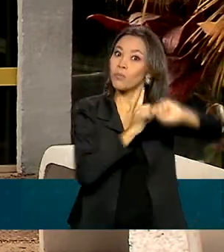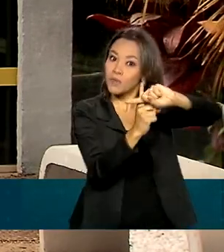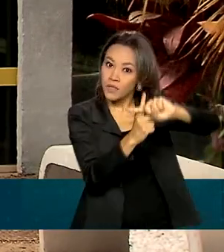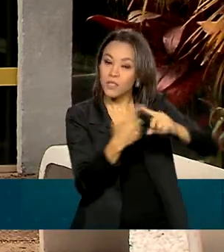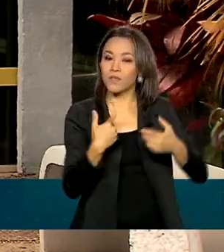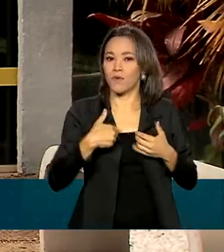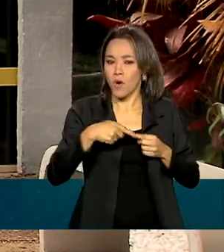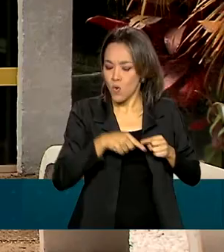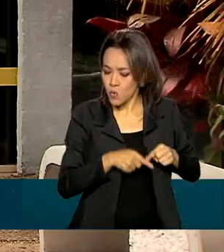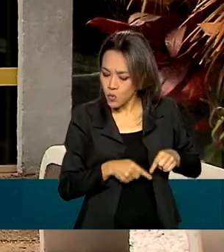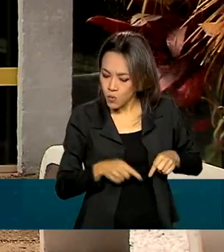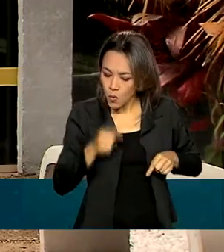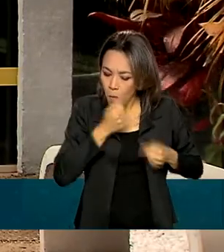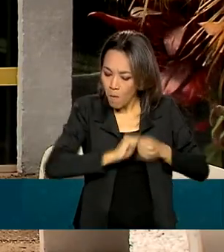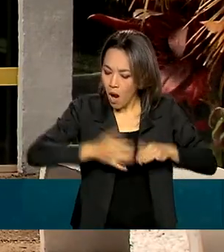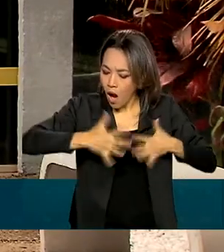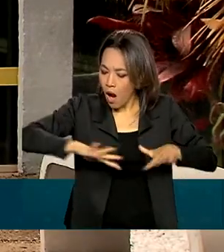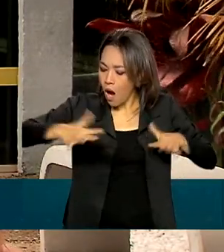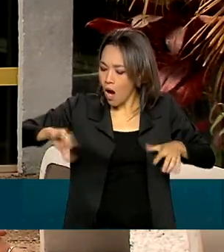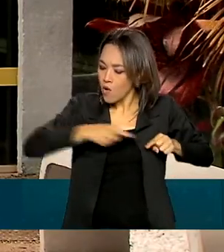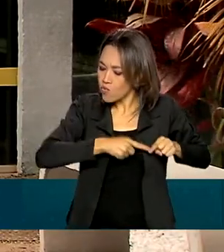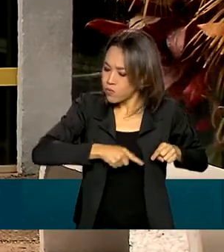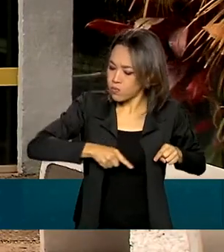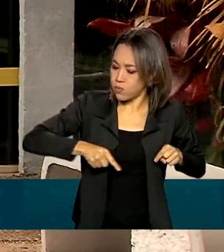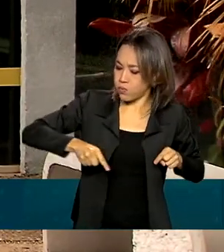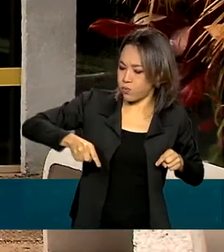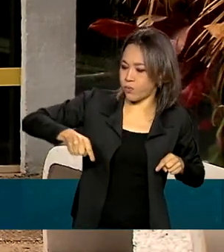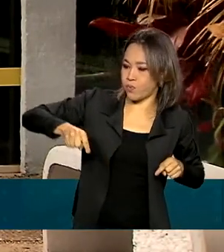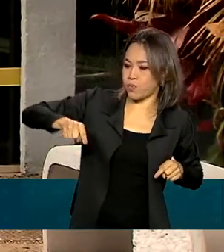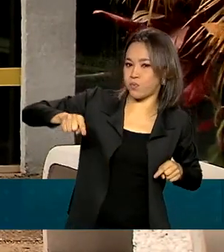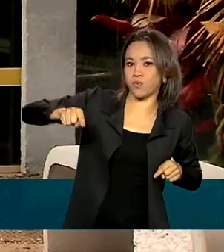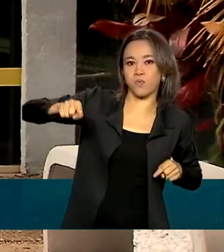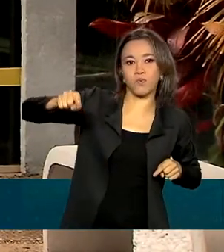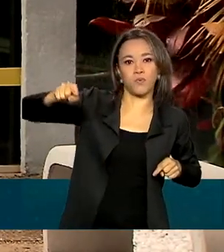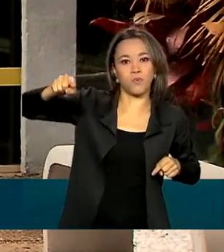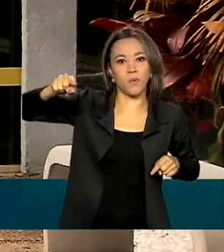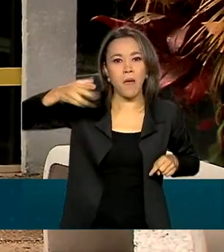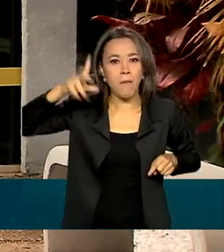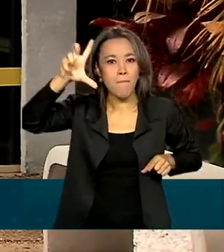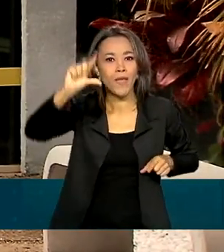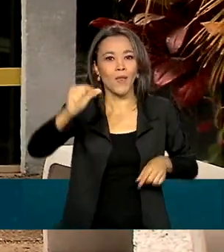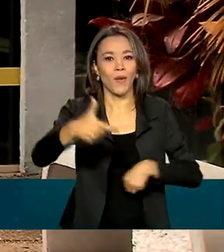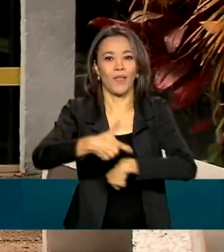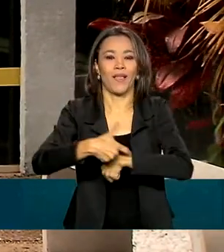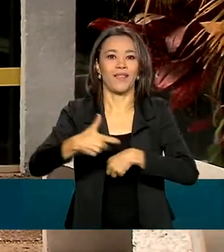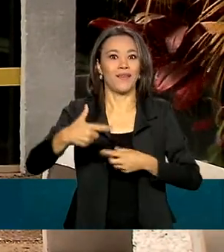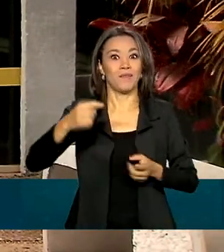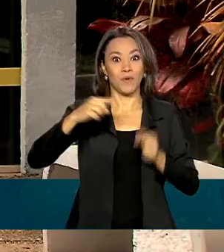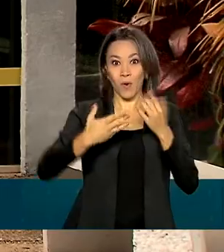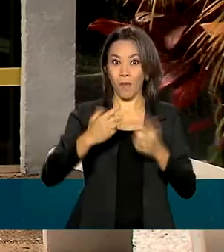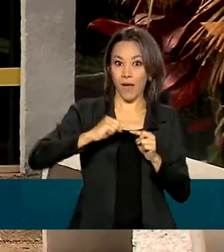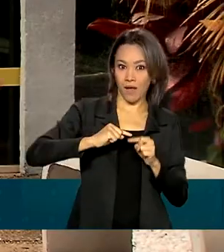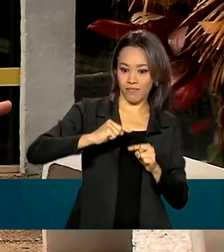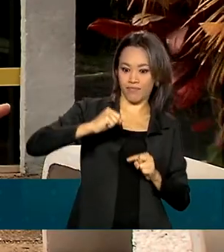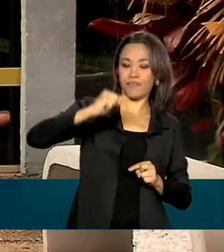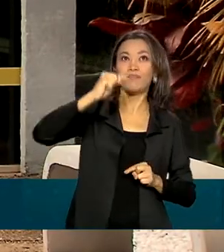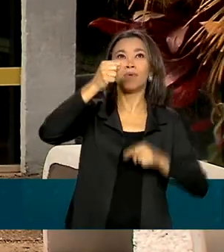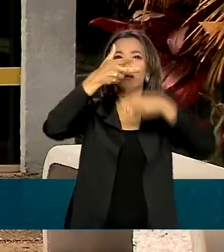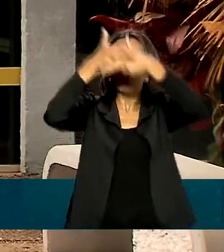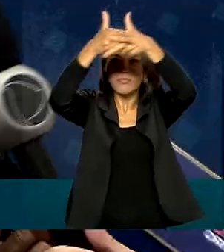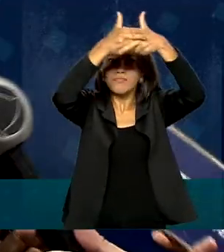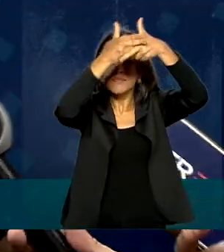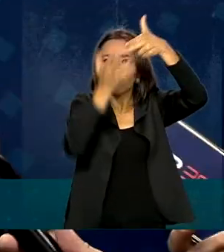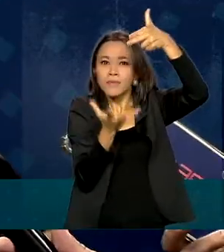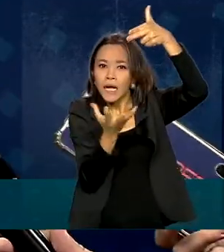o sinal percorre pelo fundo do oceano até chegar ao seu destino é bem menor que a distância do sinal vindo lá de